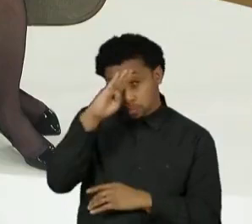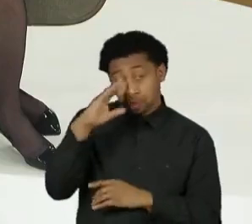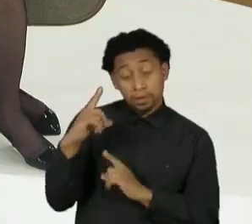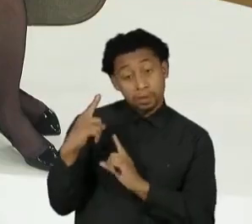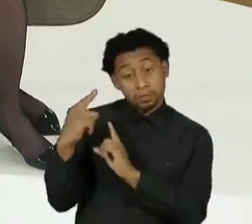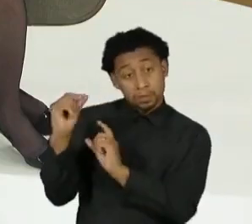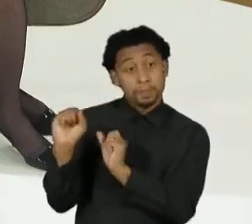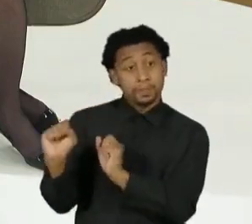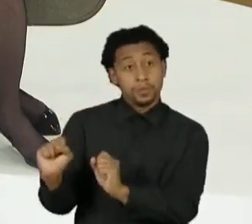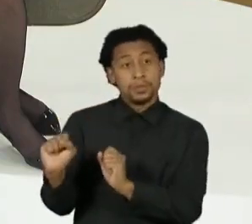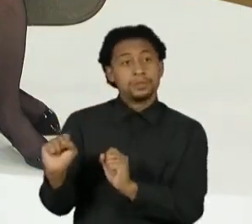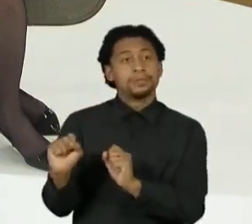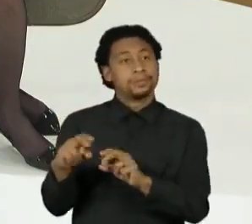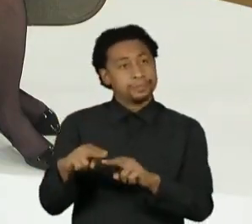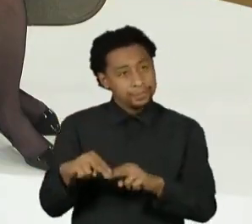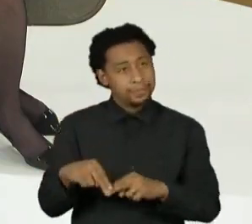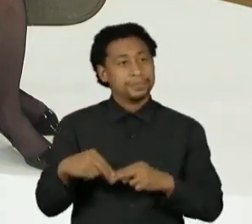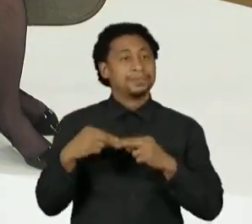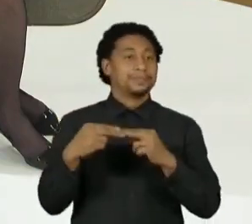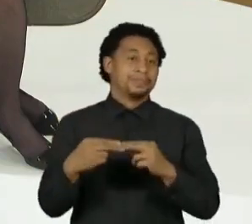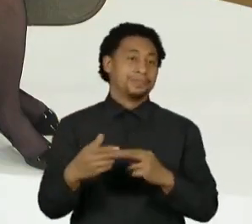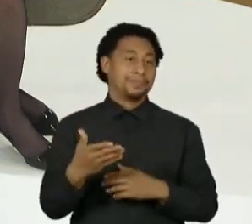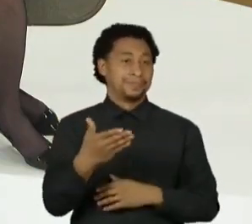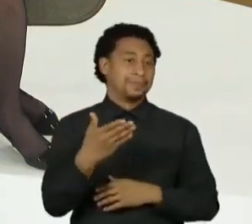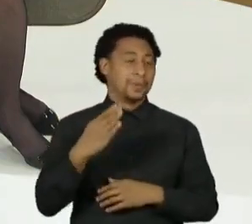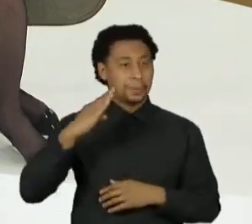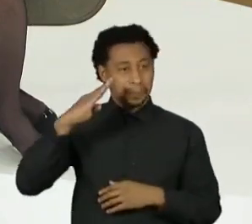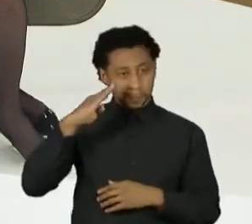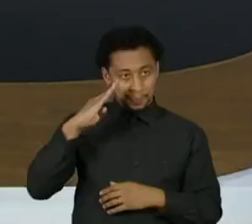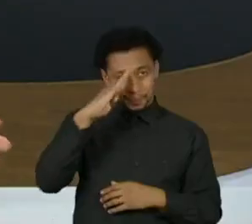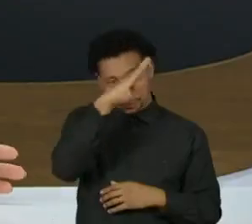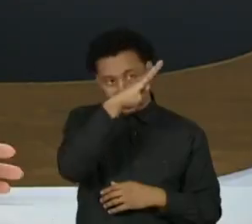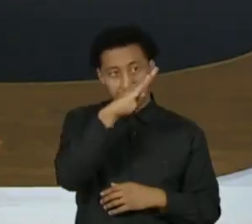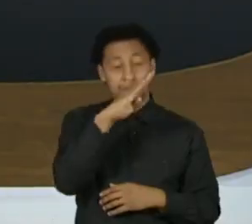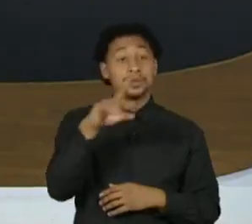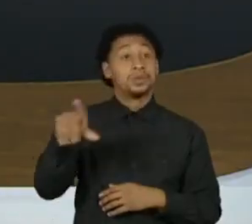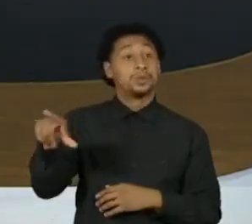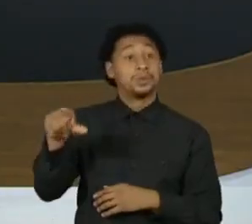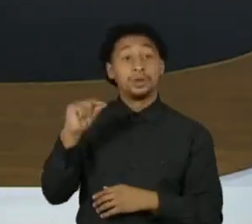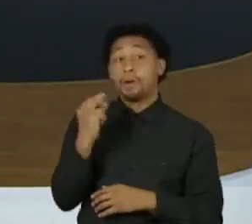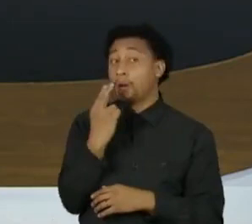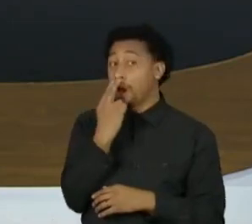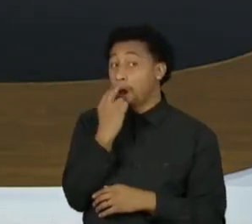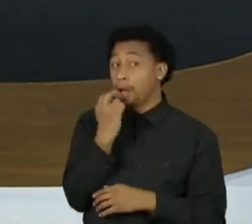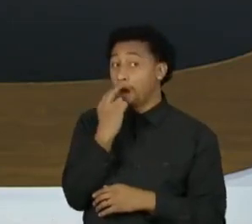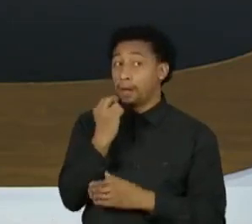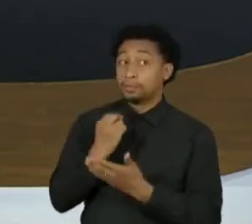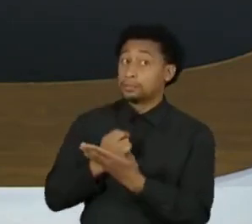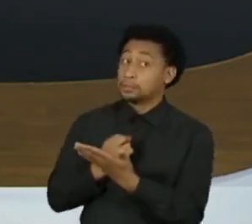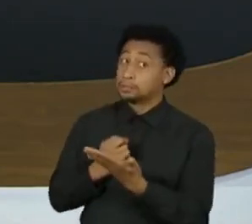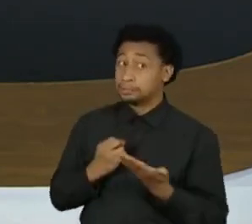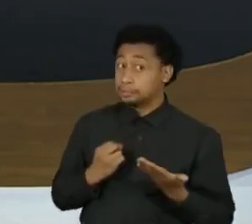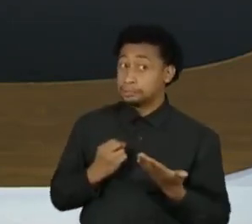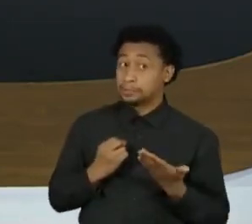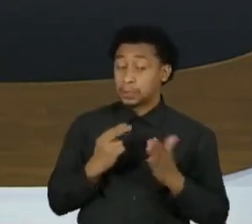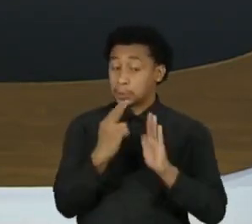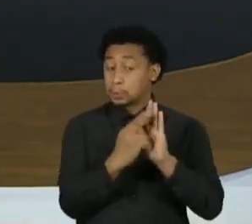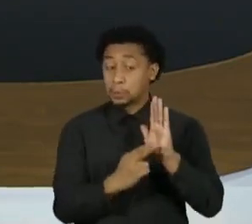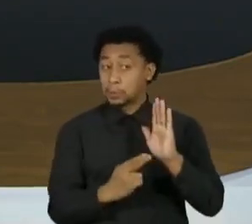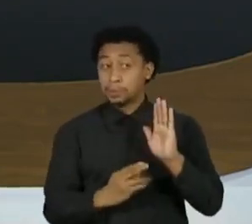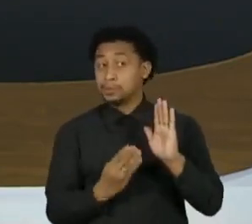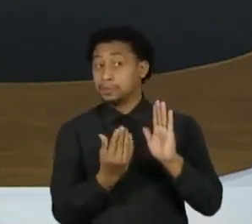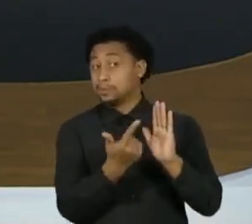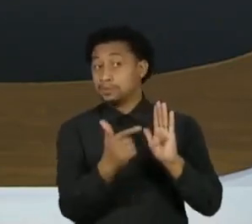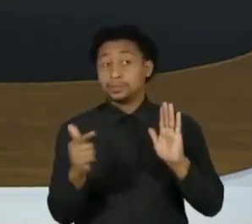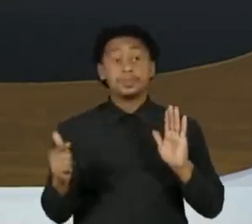lista acabou contribuindo para que o Bolsonaro escolhesse o Augusto Aras fora da lista e para a desmoralização